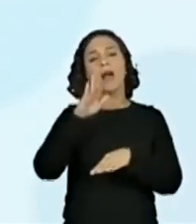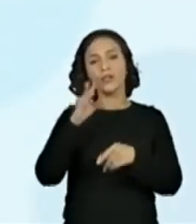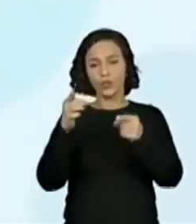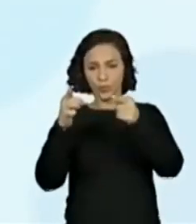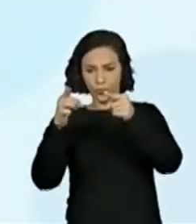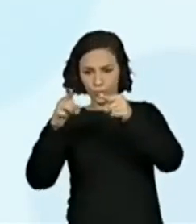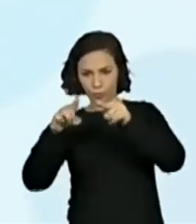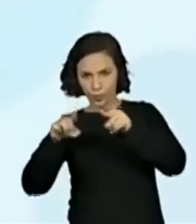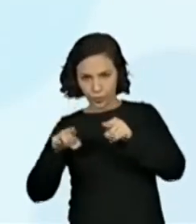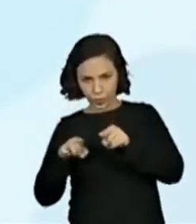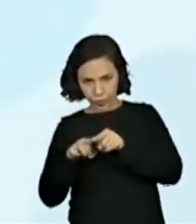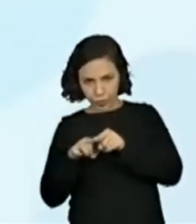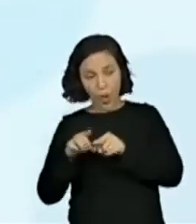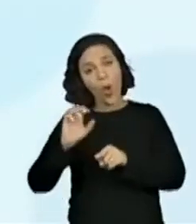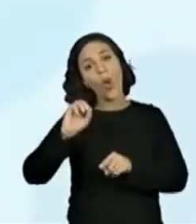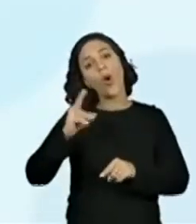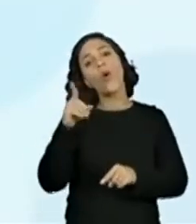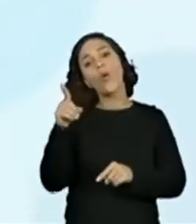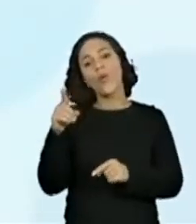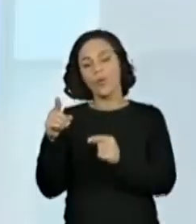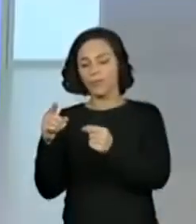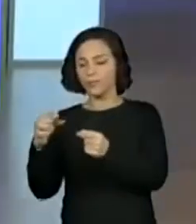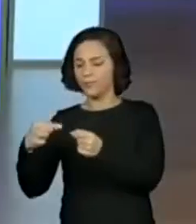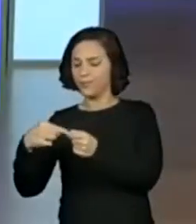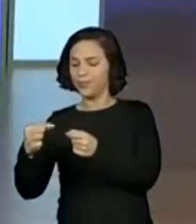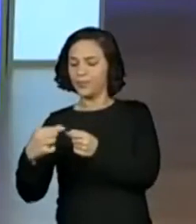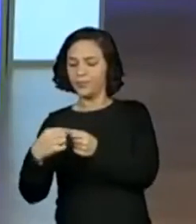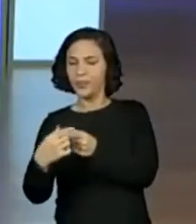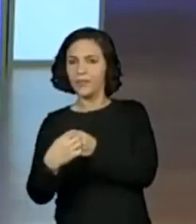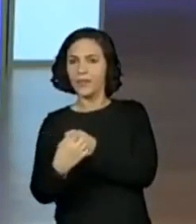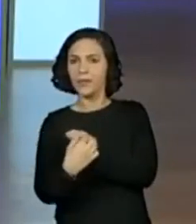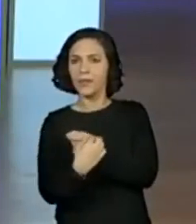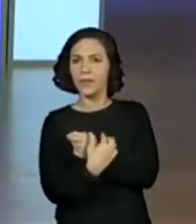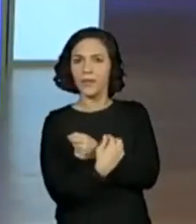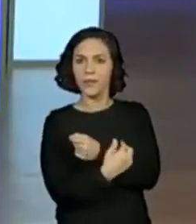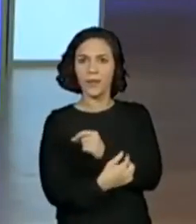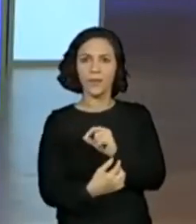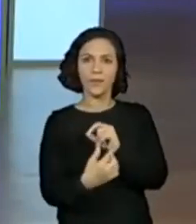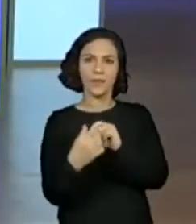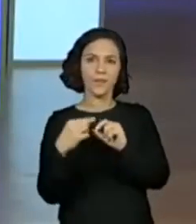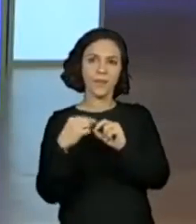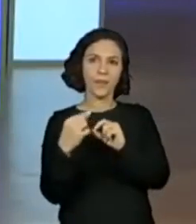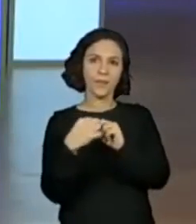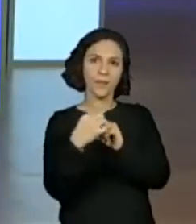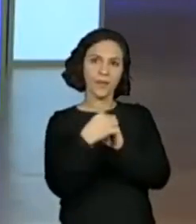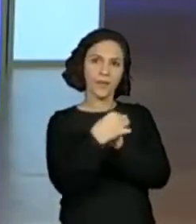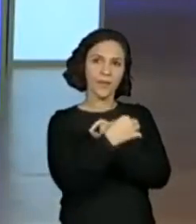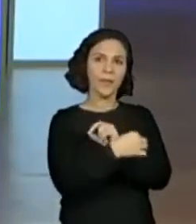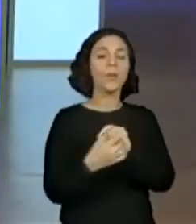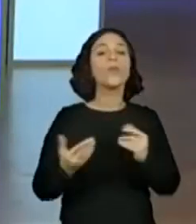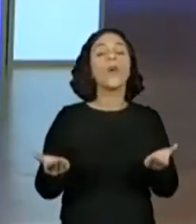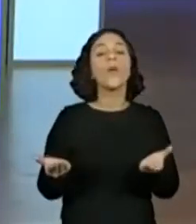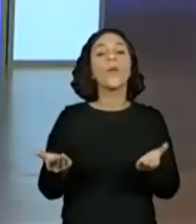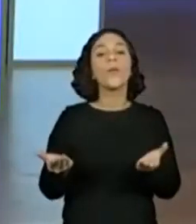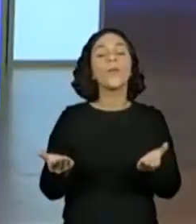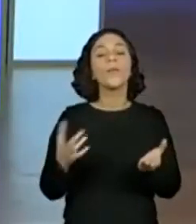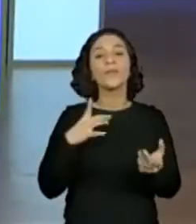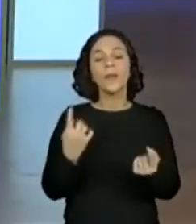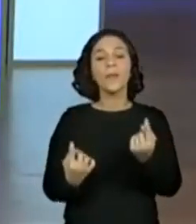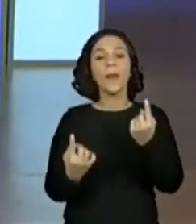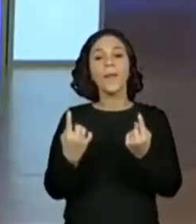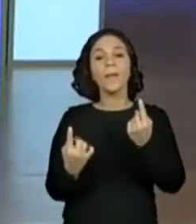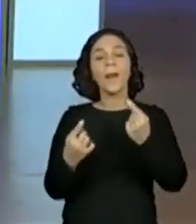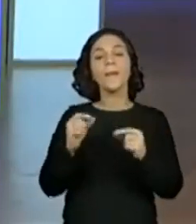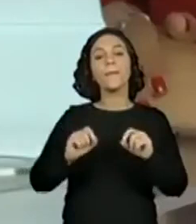Olhando de novo para as tampinhas. Só a quantidade aqui, pessoal. Esquece dos algarismos e foca aqui na quantidade. Agora,